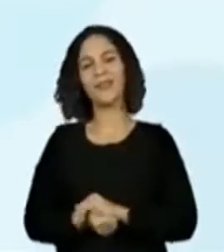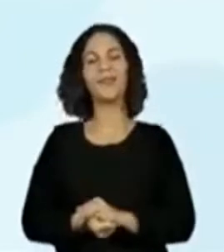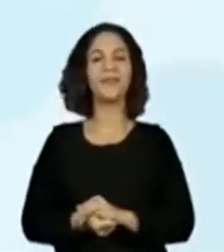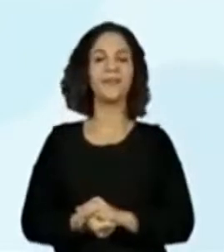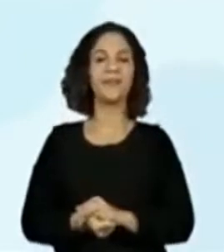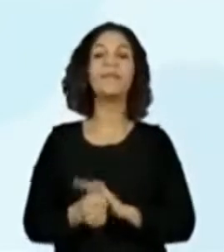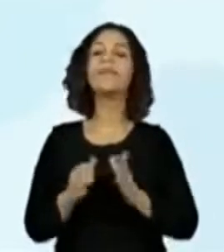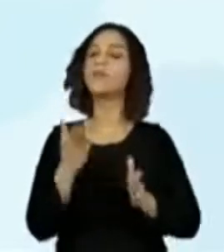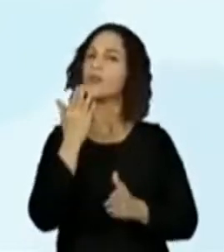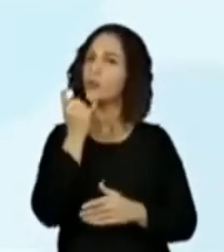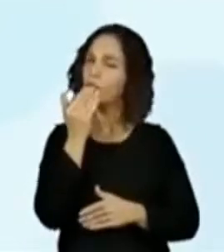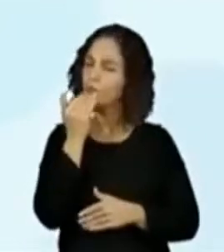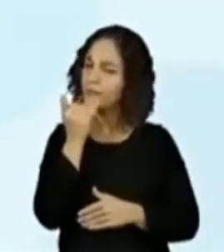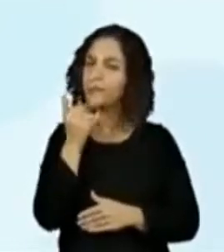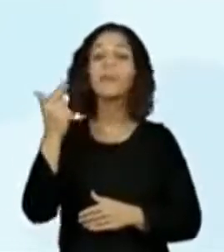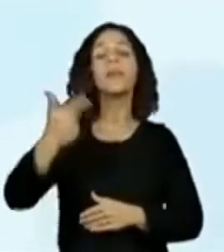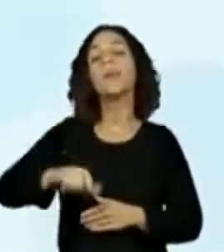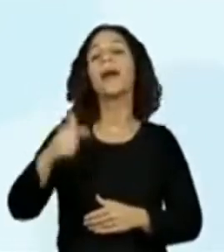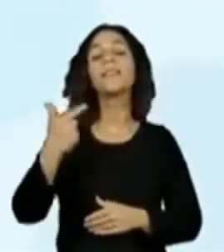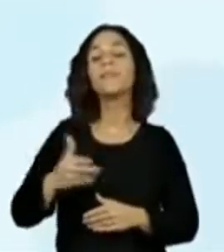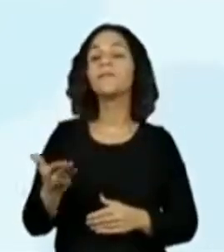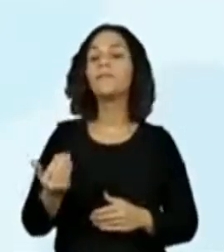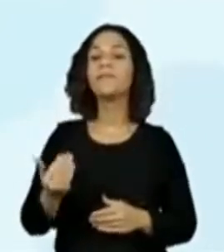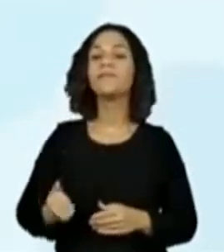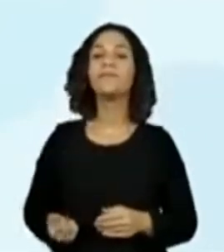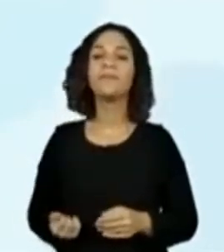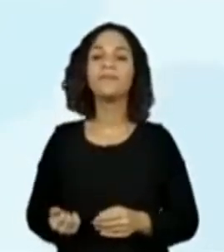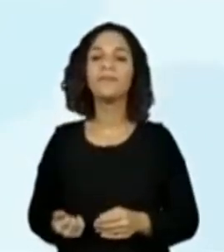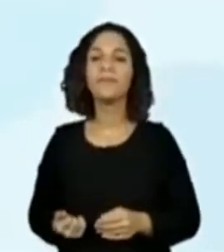Nós comemos. E o que mais a gente faz?